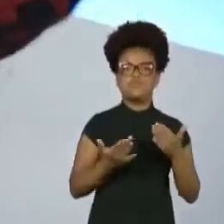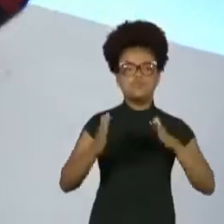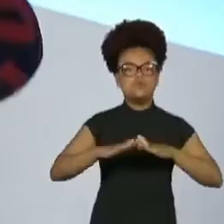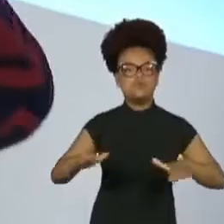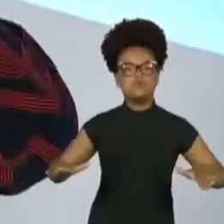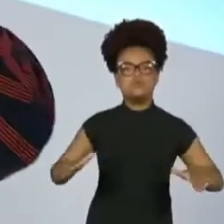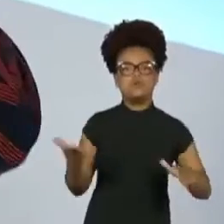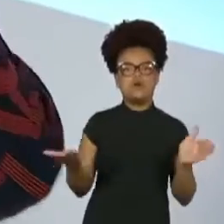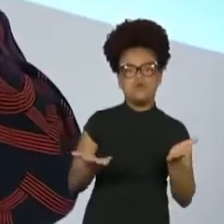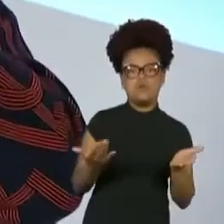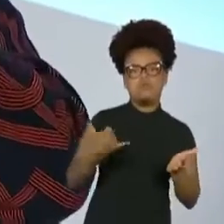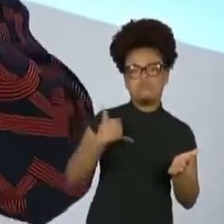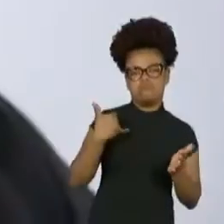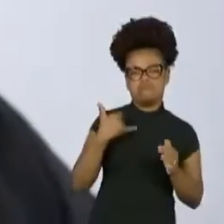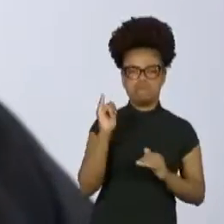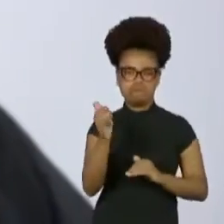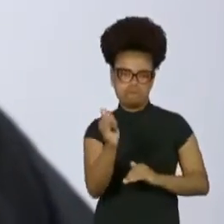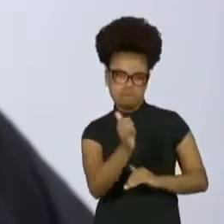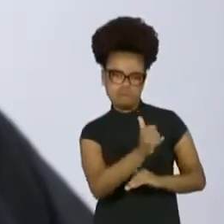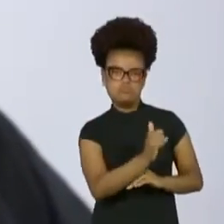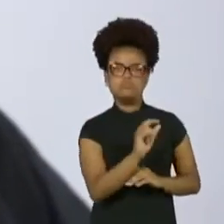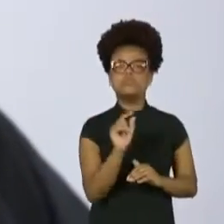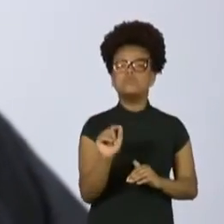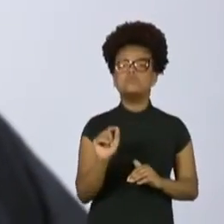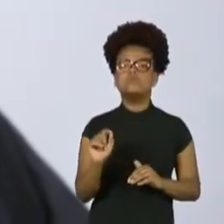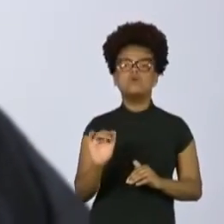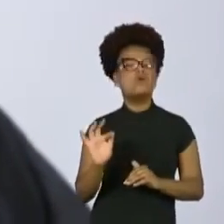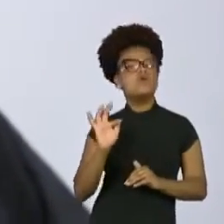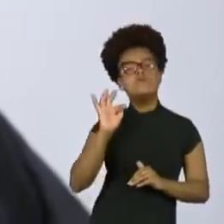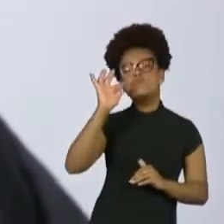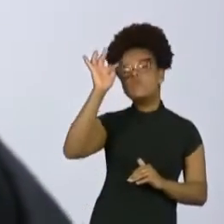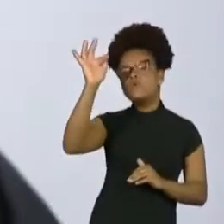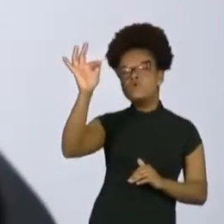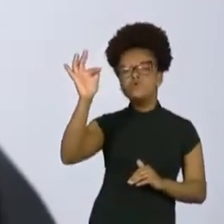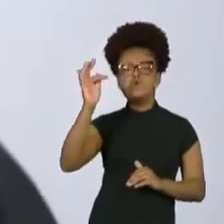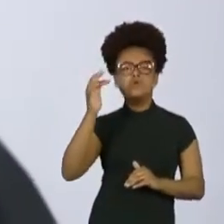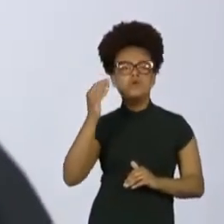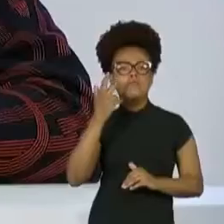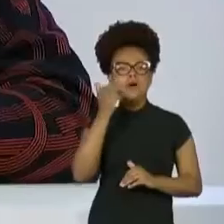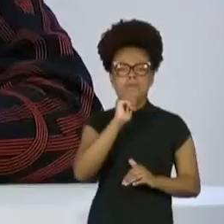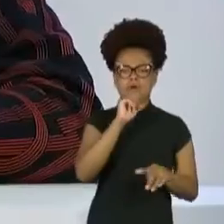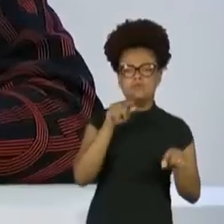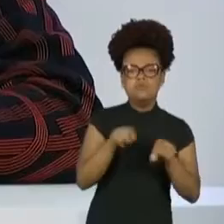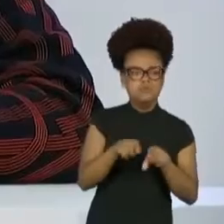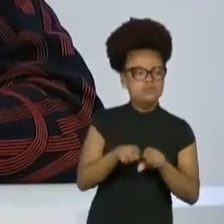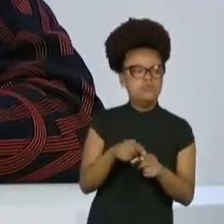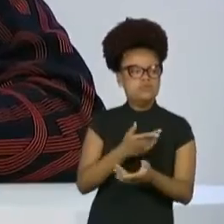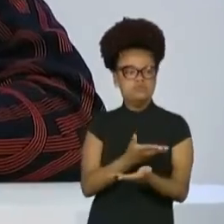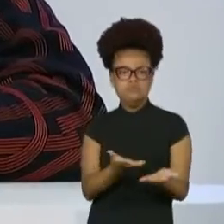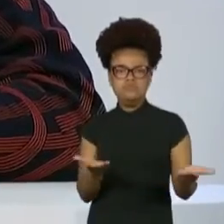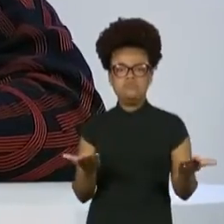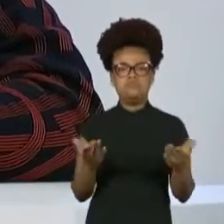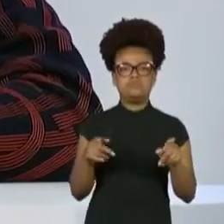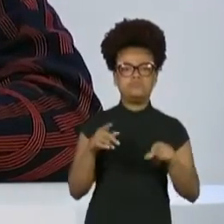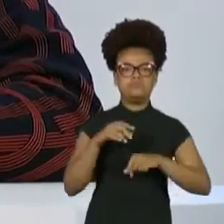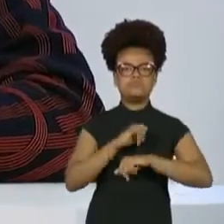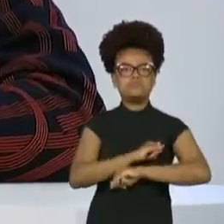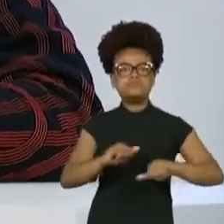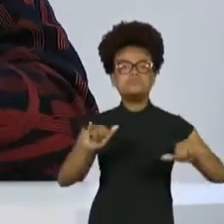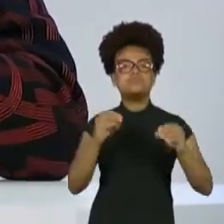do século XXII. A gente esquece de pensar nisso. E eu queria saber qual que o seu recado para as gerações que estão chegando agora,